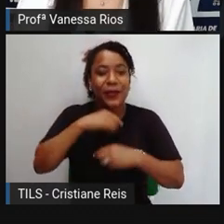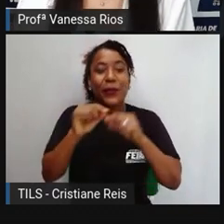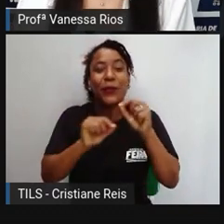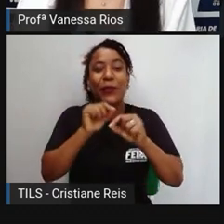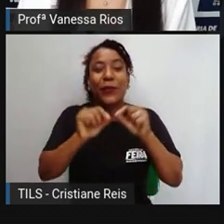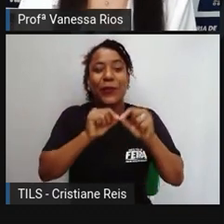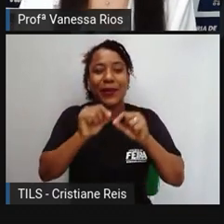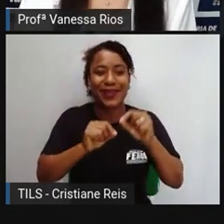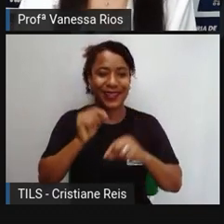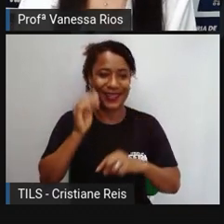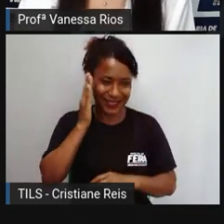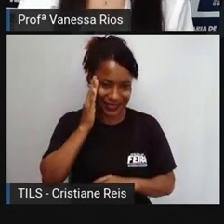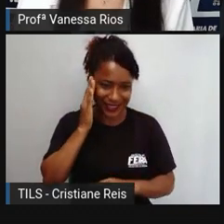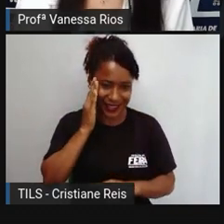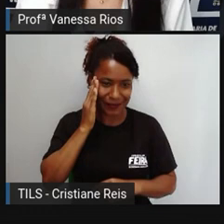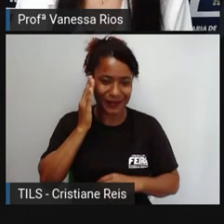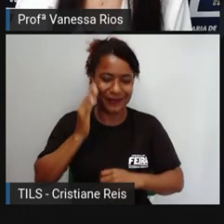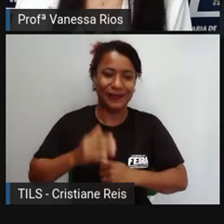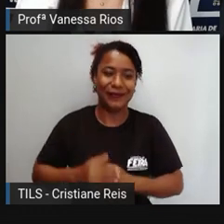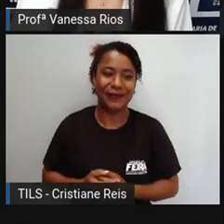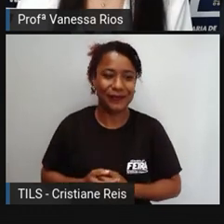pelos emojis.